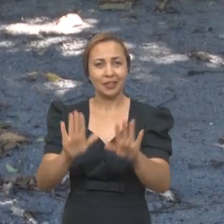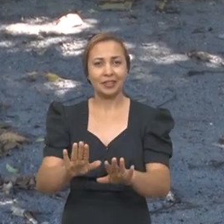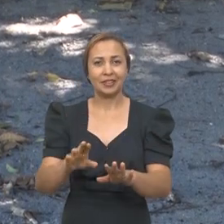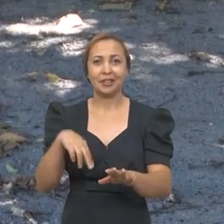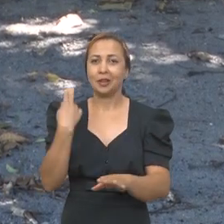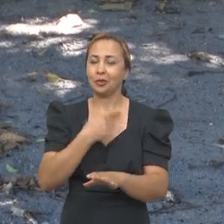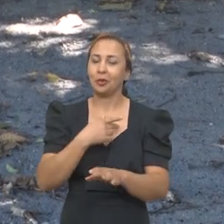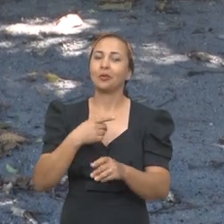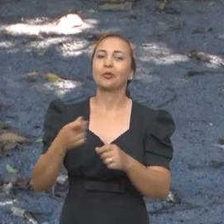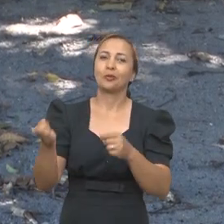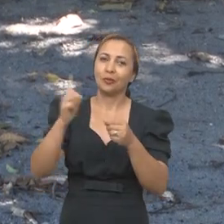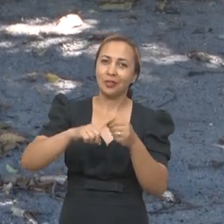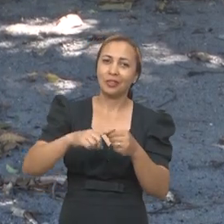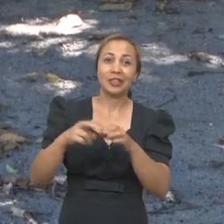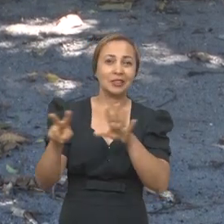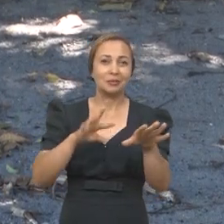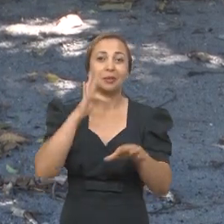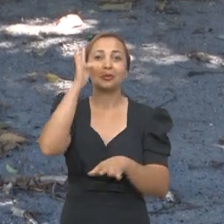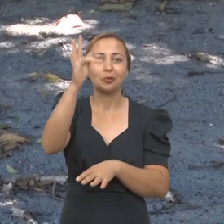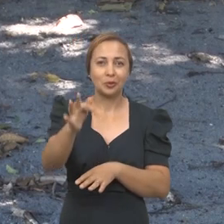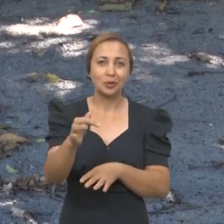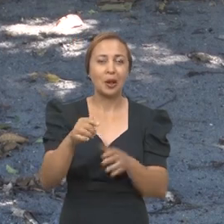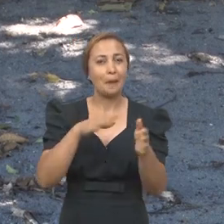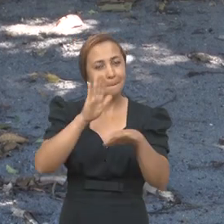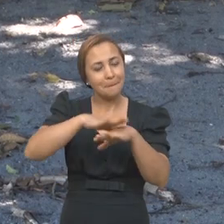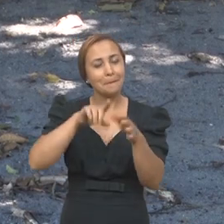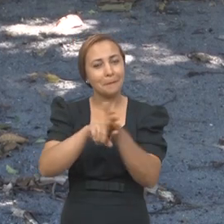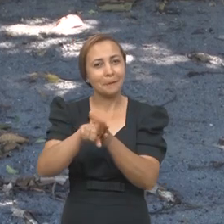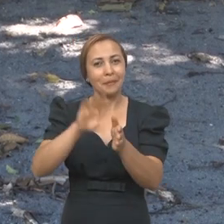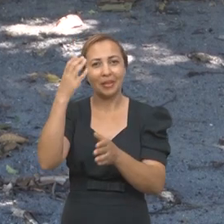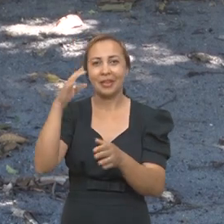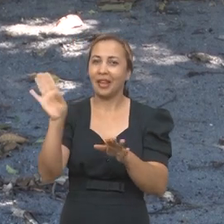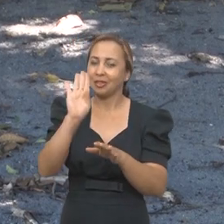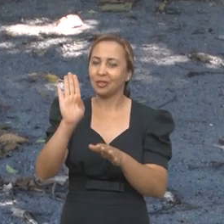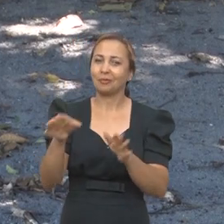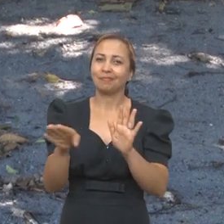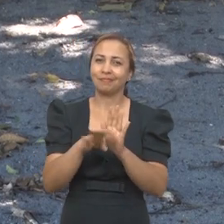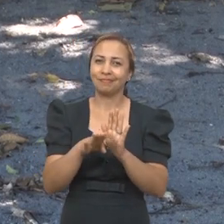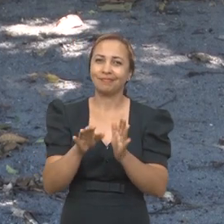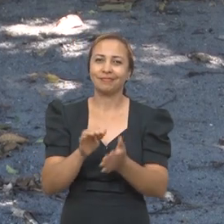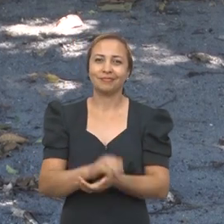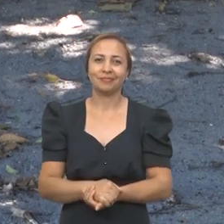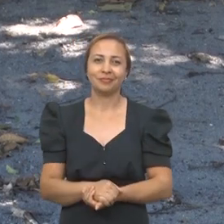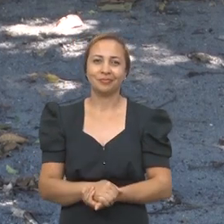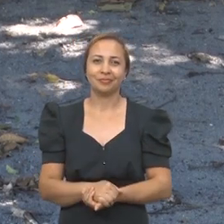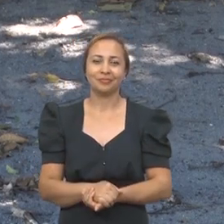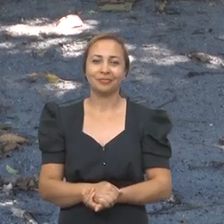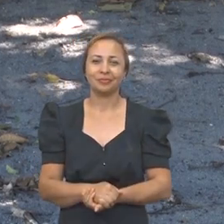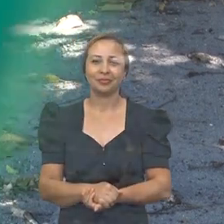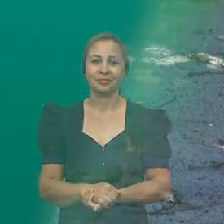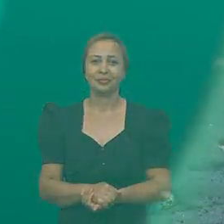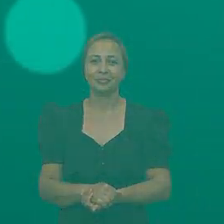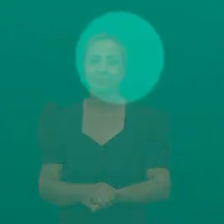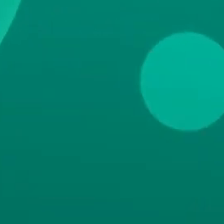E o Universência de hoje fica por aqui e a gente volta na próxima semana com mais pesquisa científica para você. Até lá!